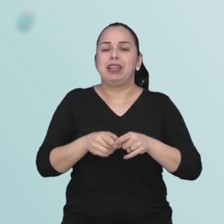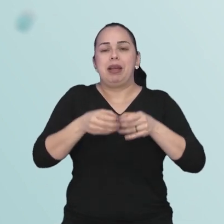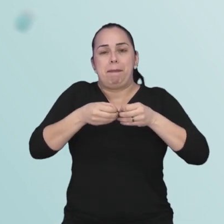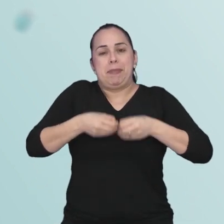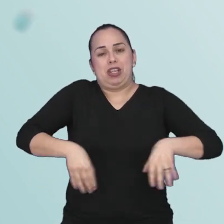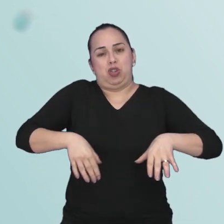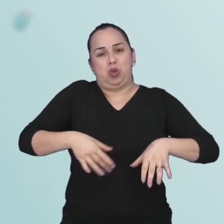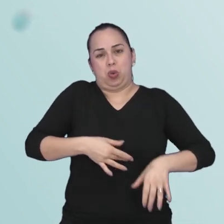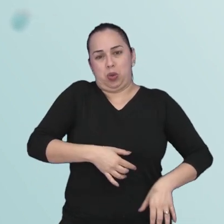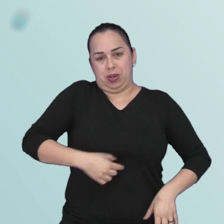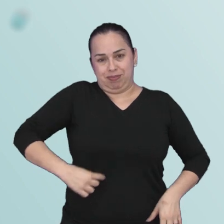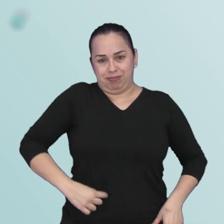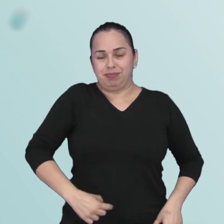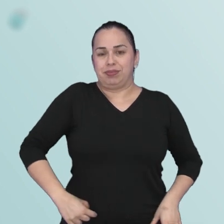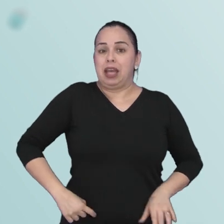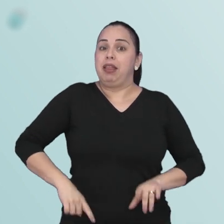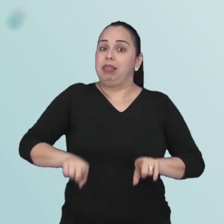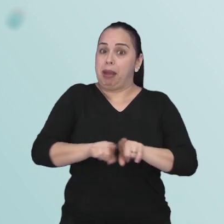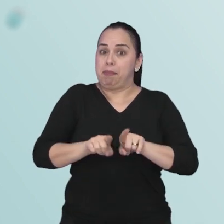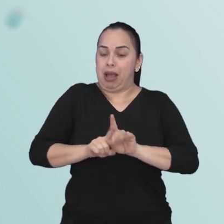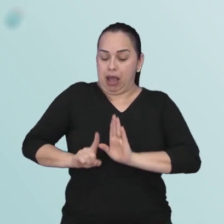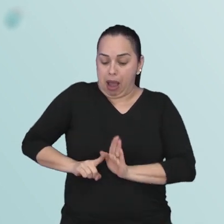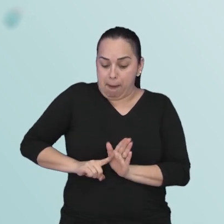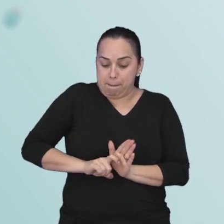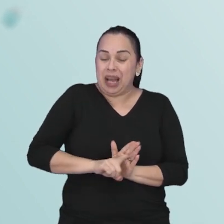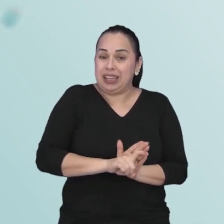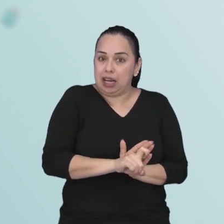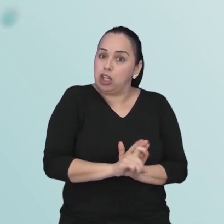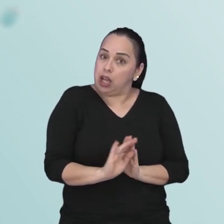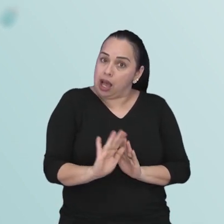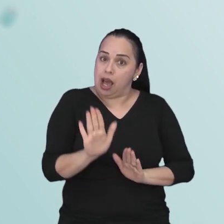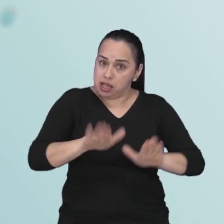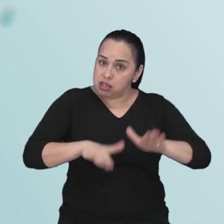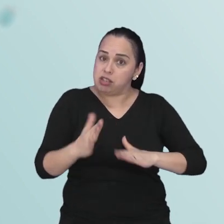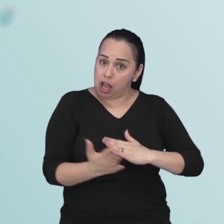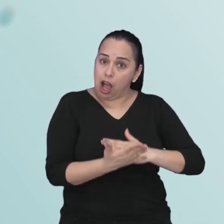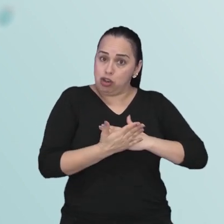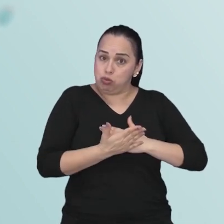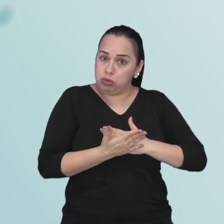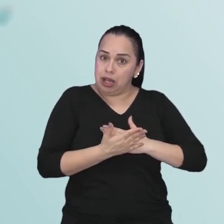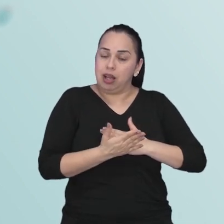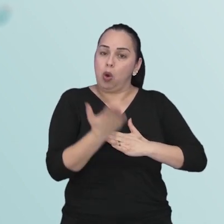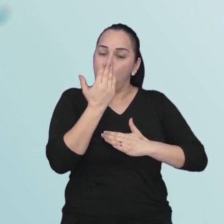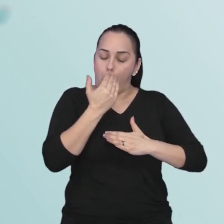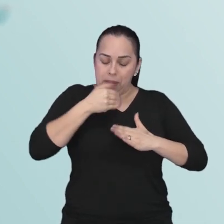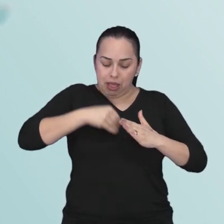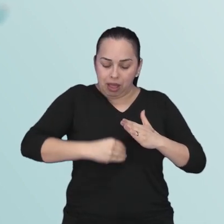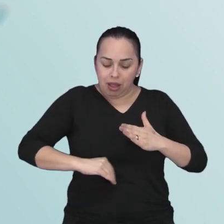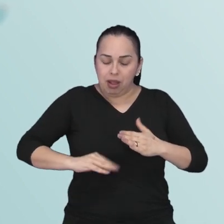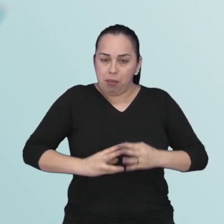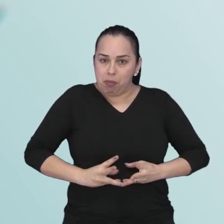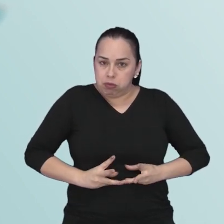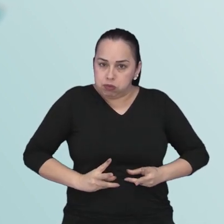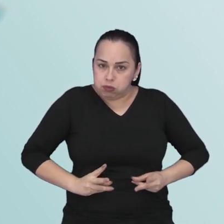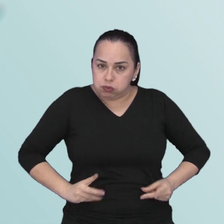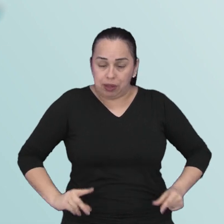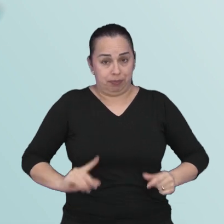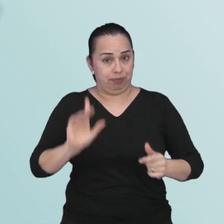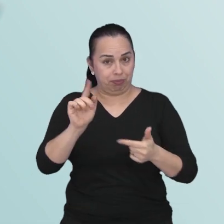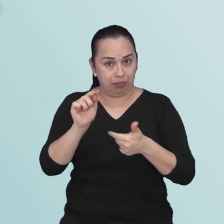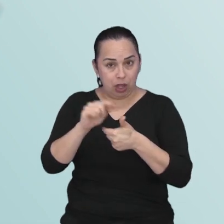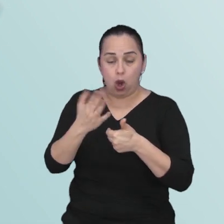prejudica a sobrevivência das bactérias que vivem no nosso intestino e que ajuda a gente a digerir os alimentos de uma forma em geral. Então,